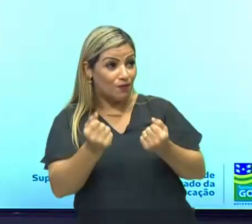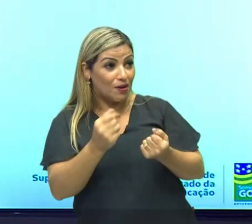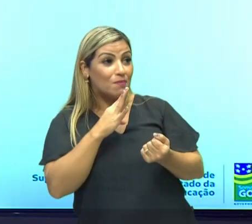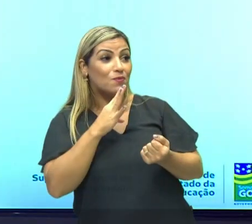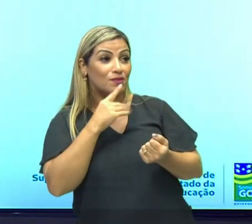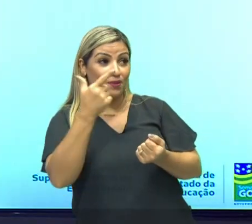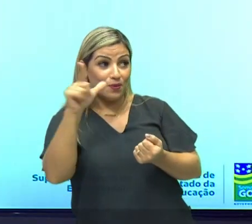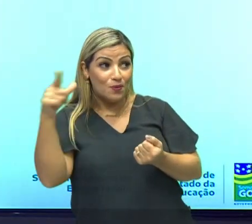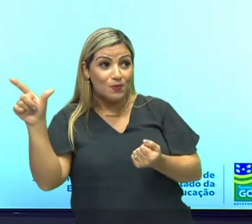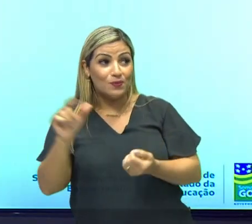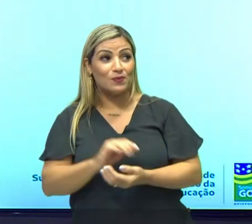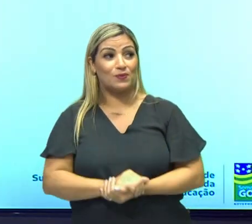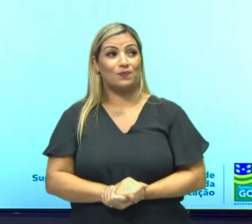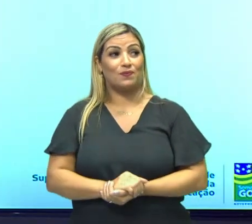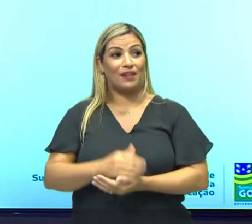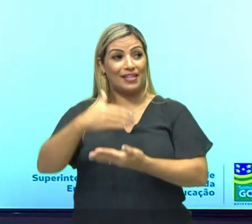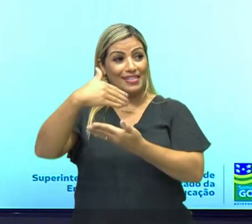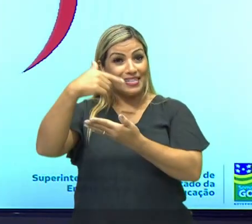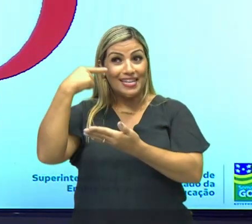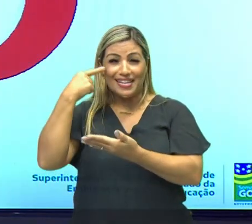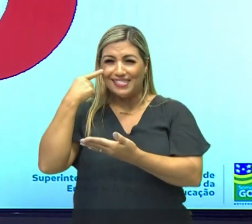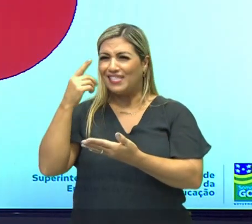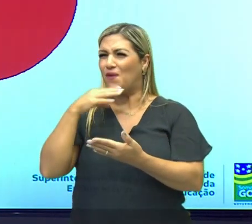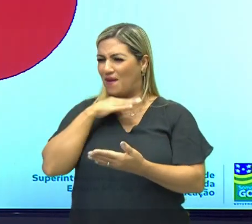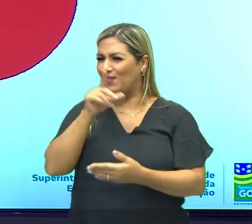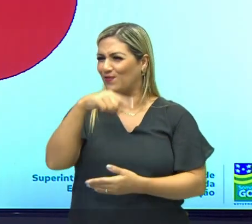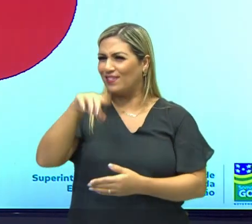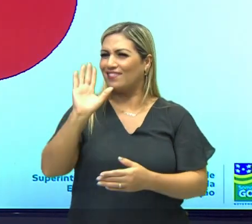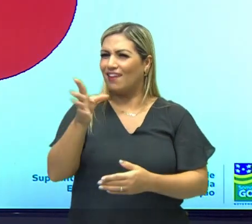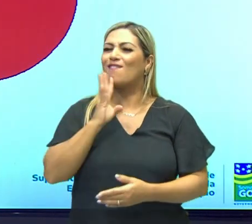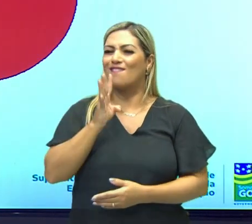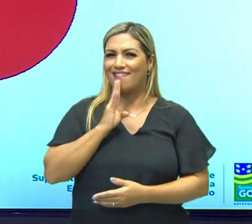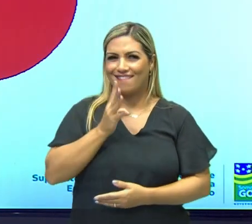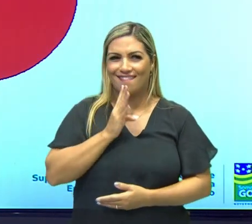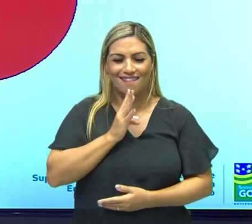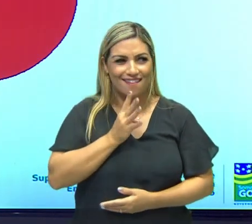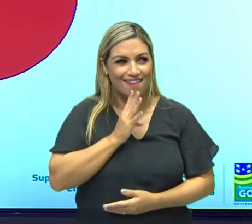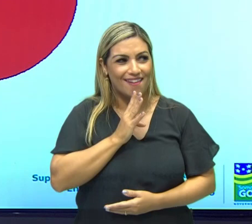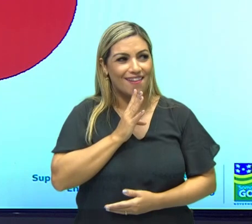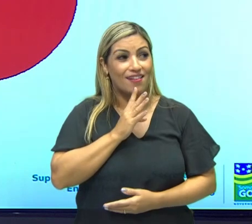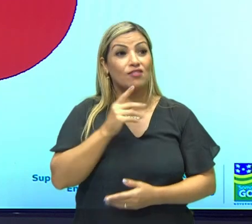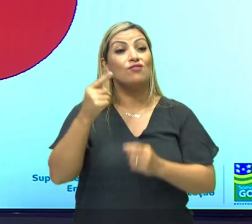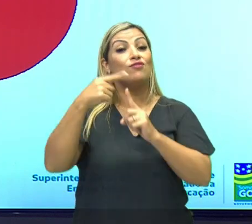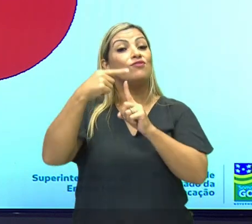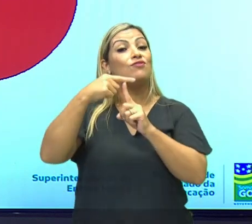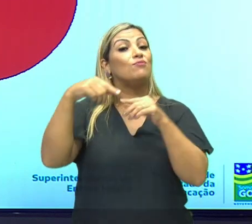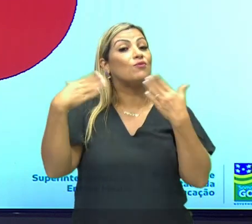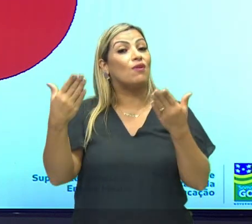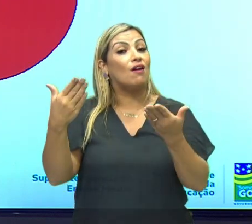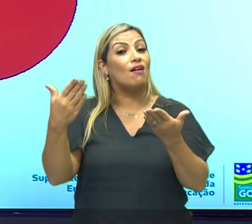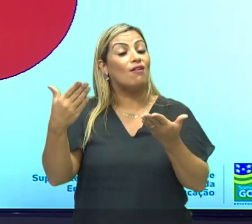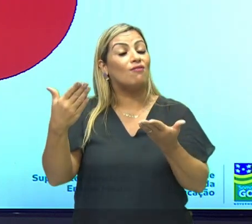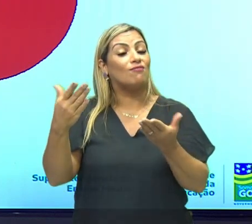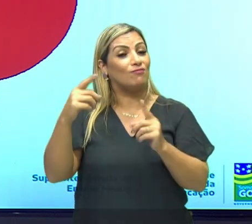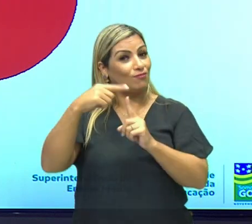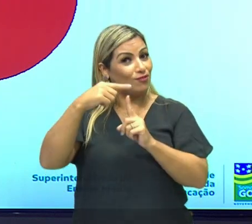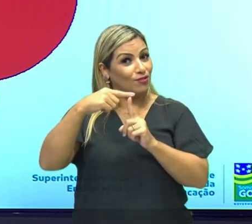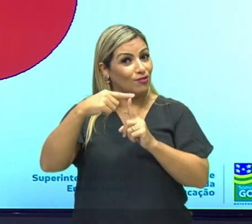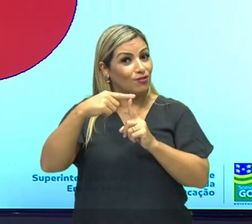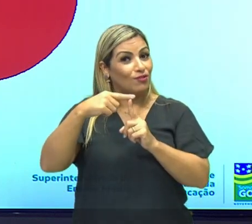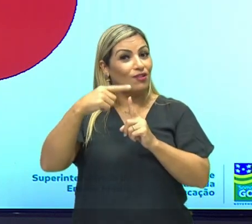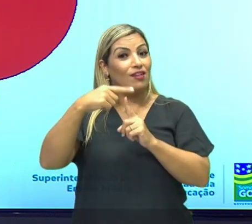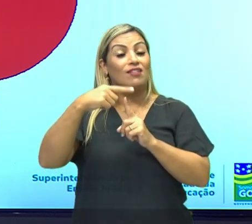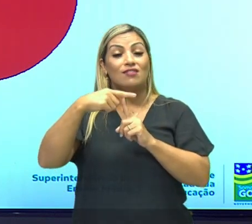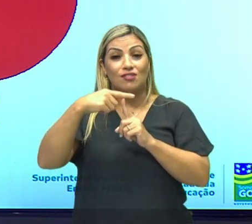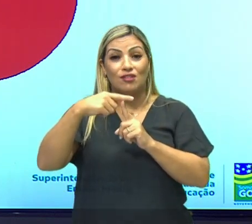Que é nosso, esse aqui eu acho que todo mundo já viu um dia, né? Qual é esse tipo de gráfico? Sempre estou perguntando. Gráfico